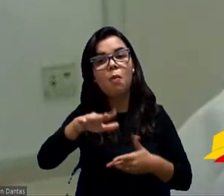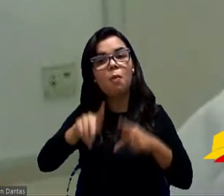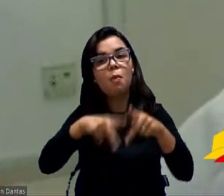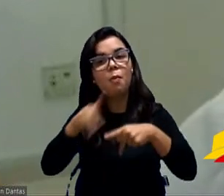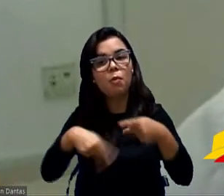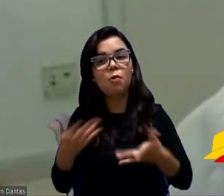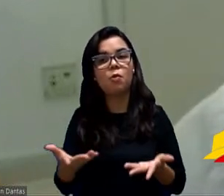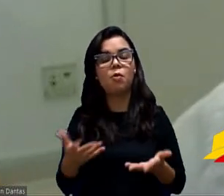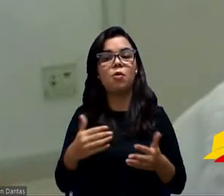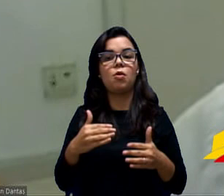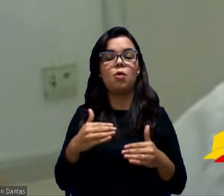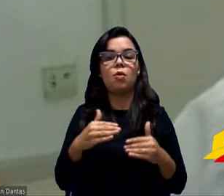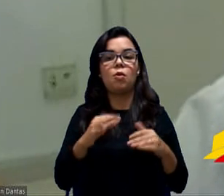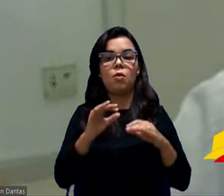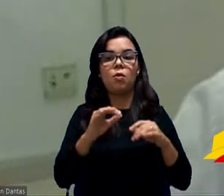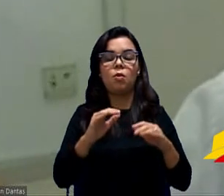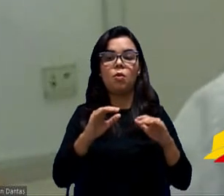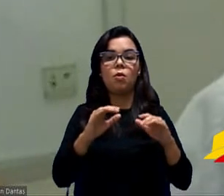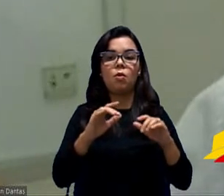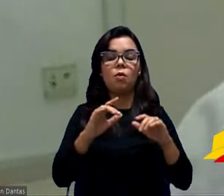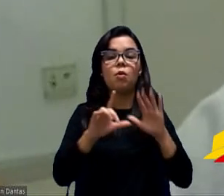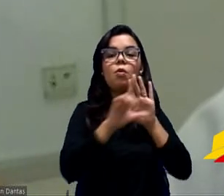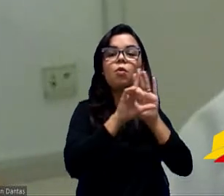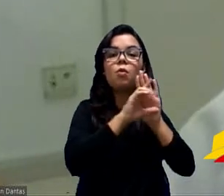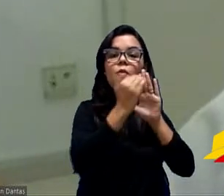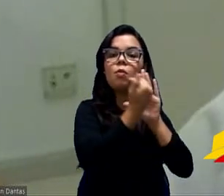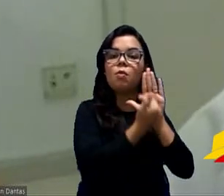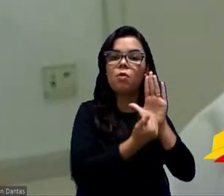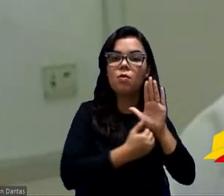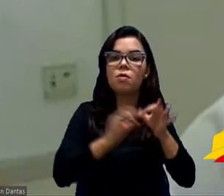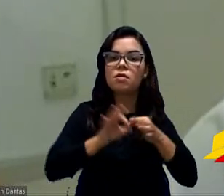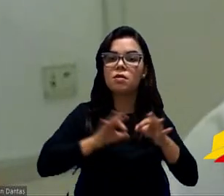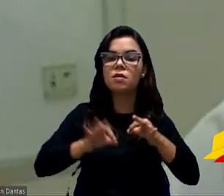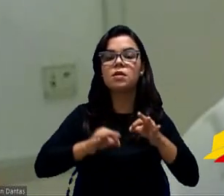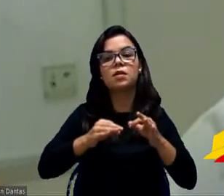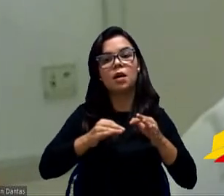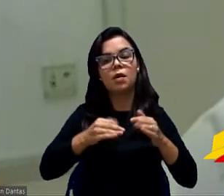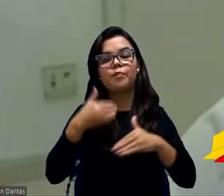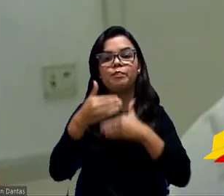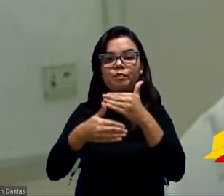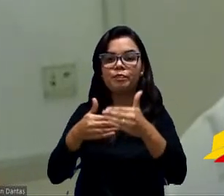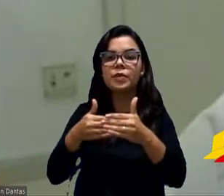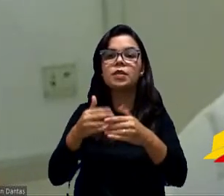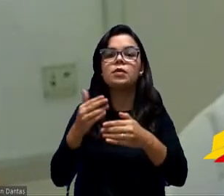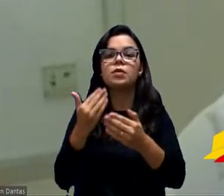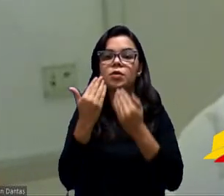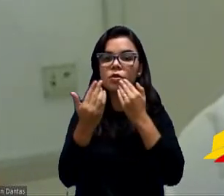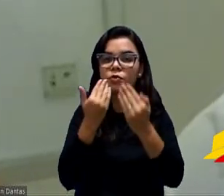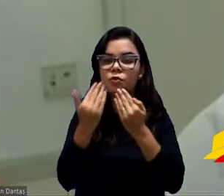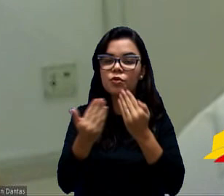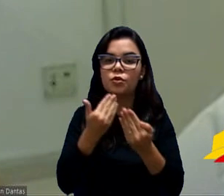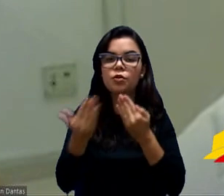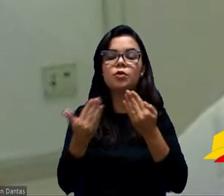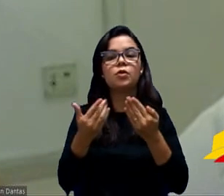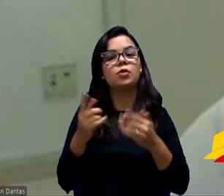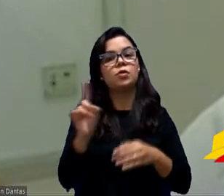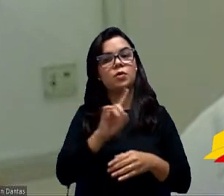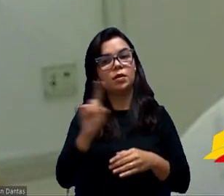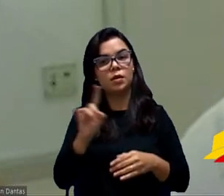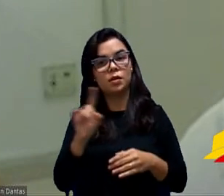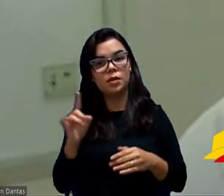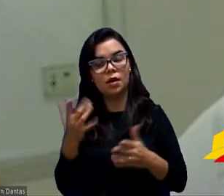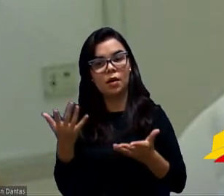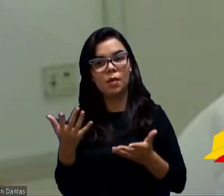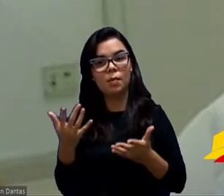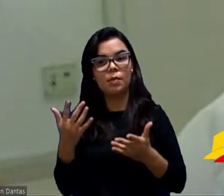estabelecer apenas mais um projeto de habitação, mais um projeto habitacional. Isso nós vemos aos montes,